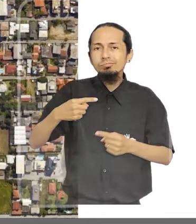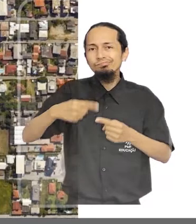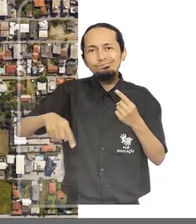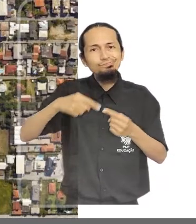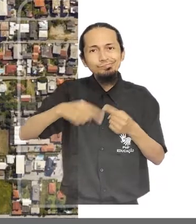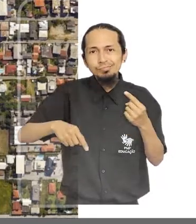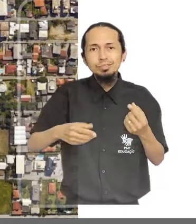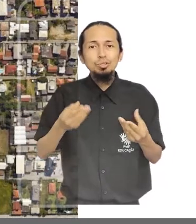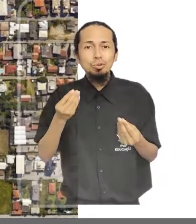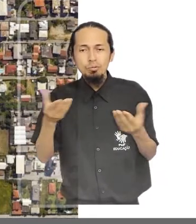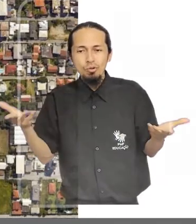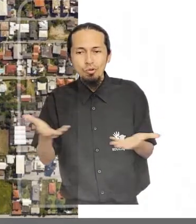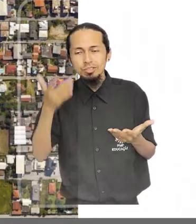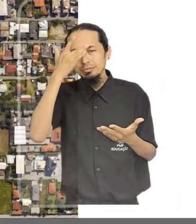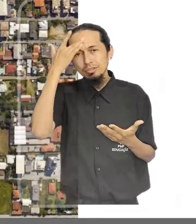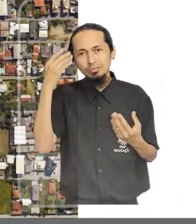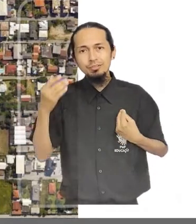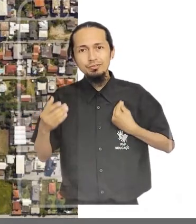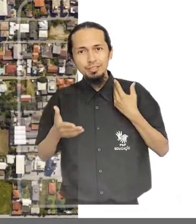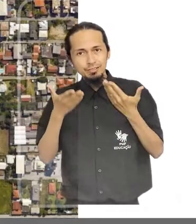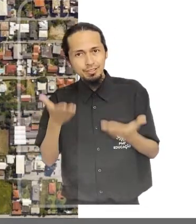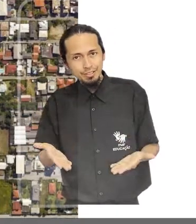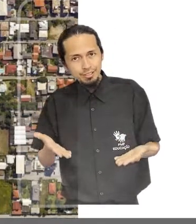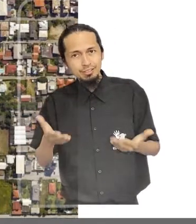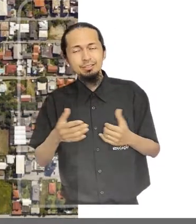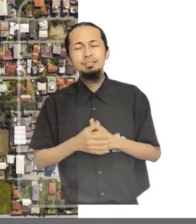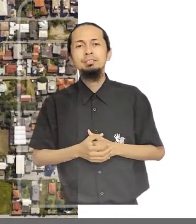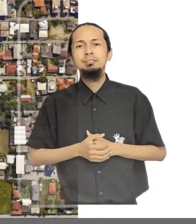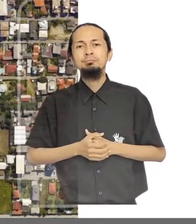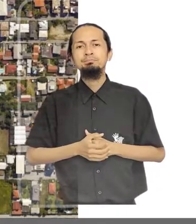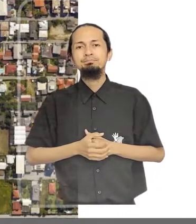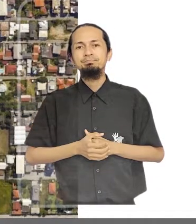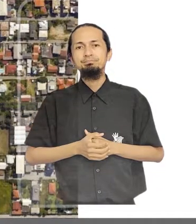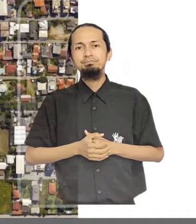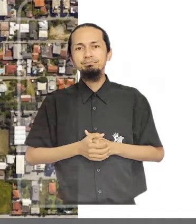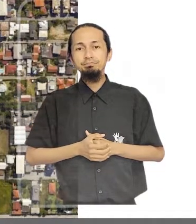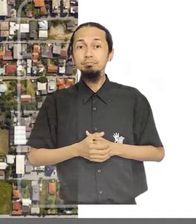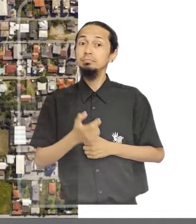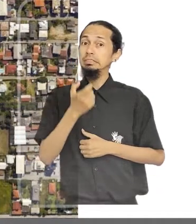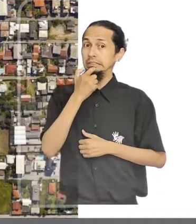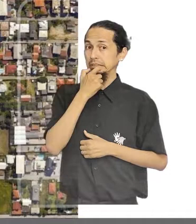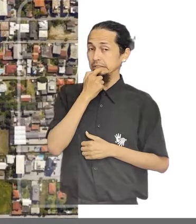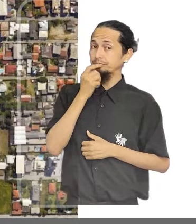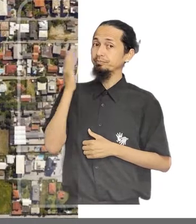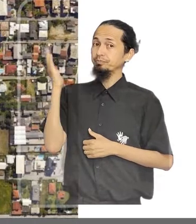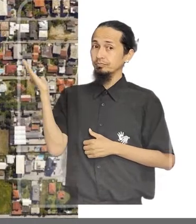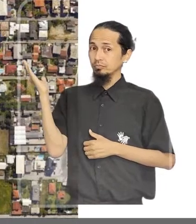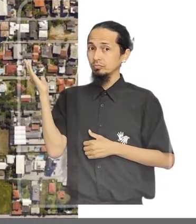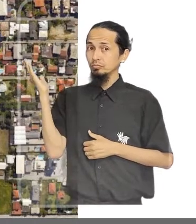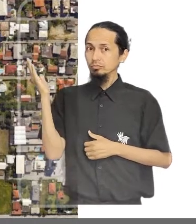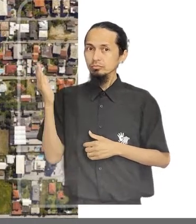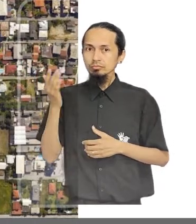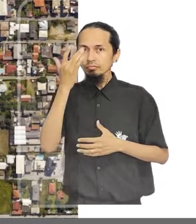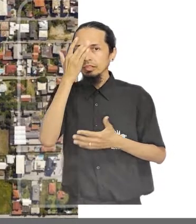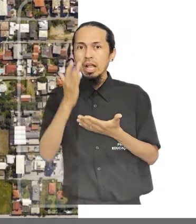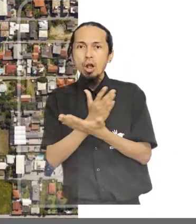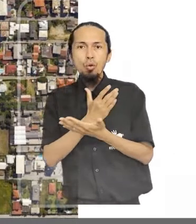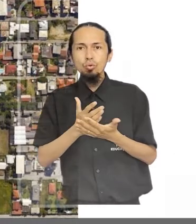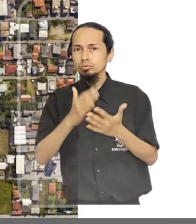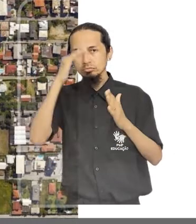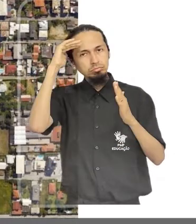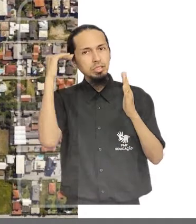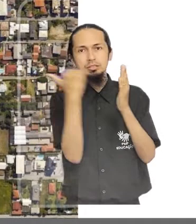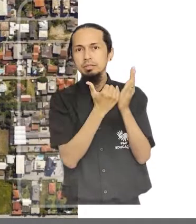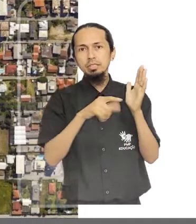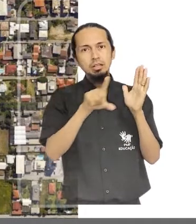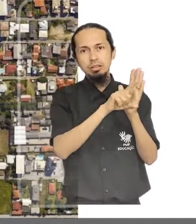incompatível com a população local e sem conexões viárias adequadas. Em Ingleses, construções que não respeitaram